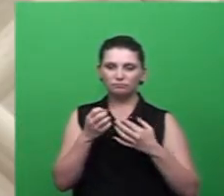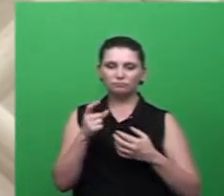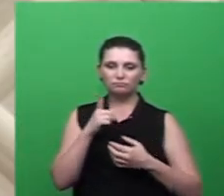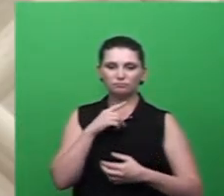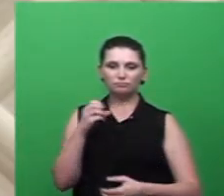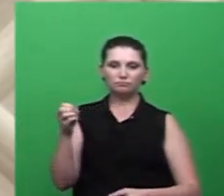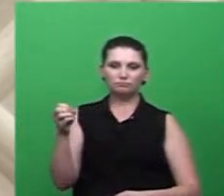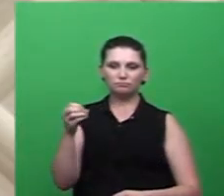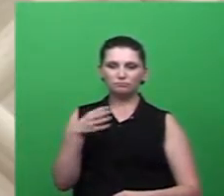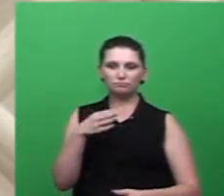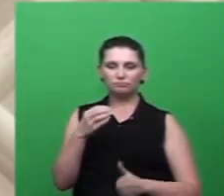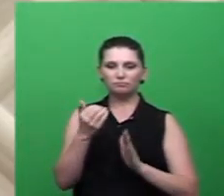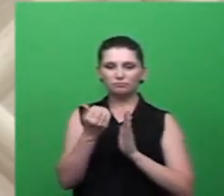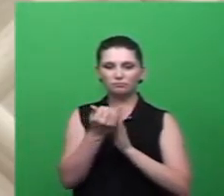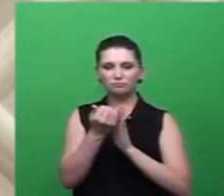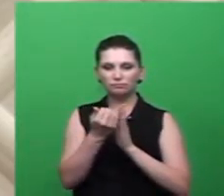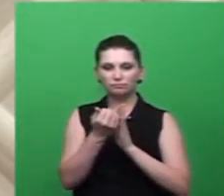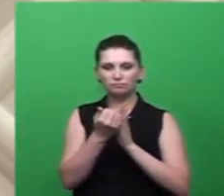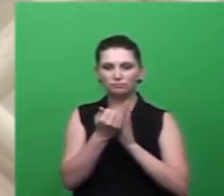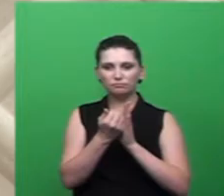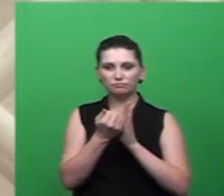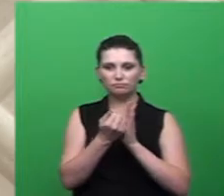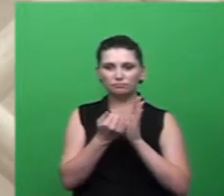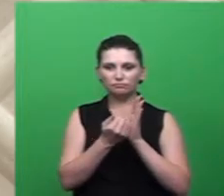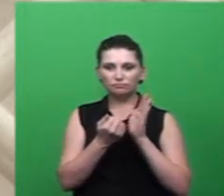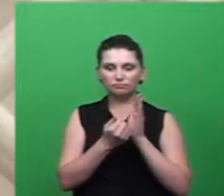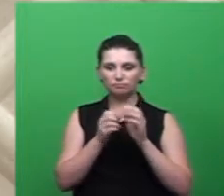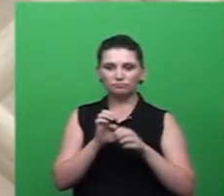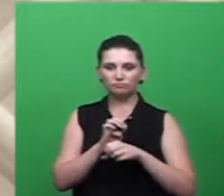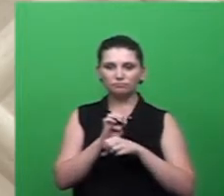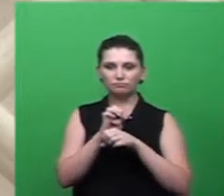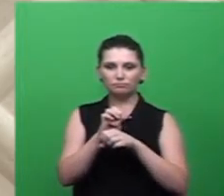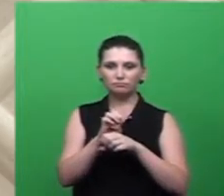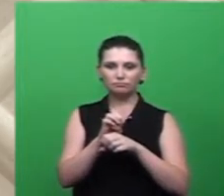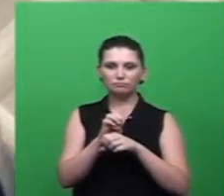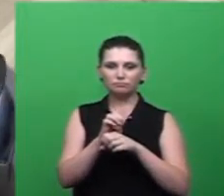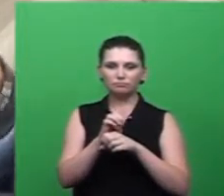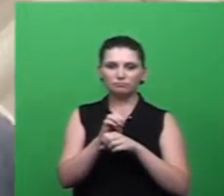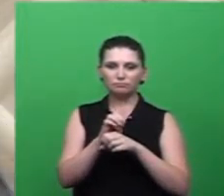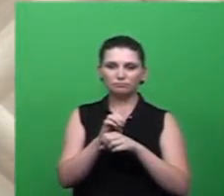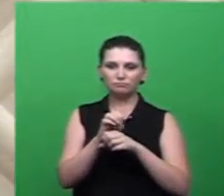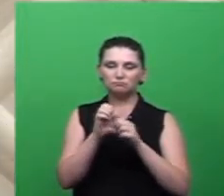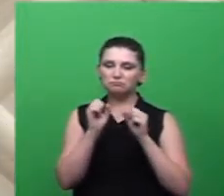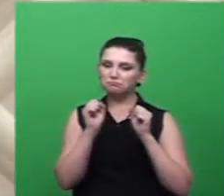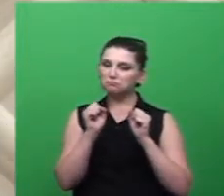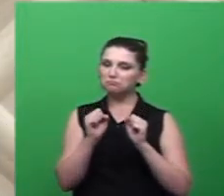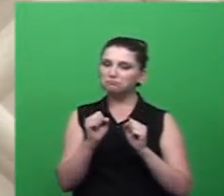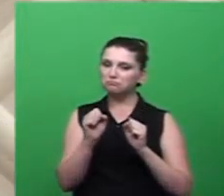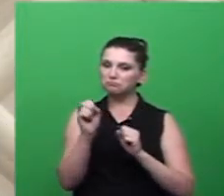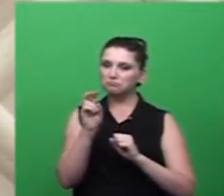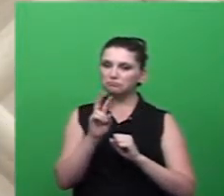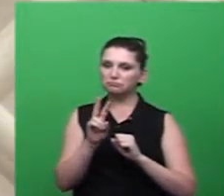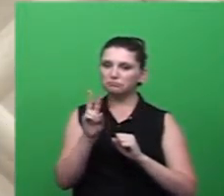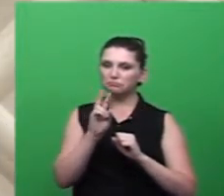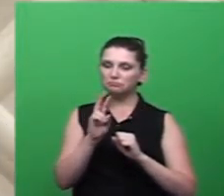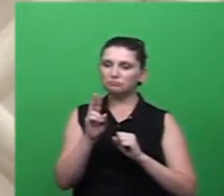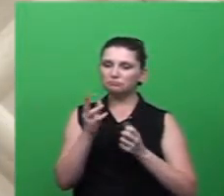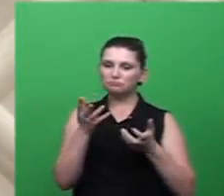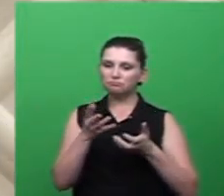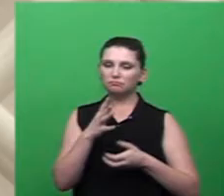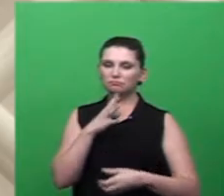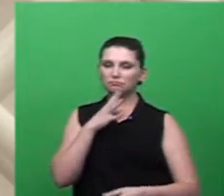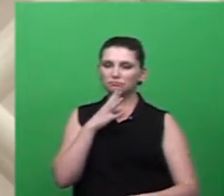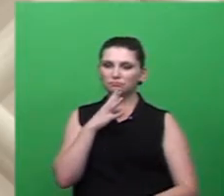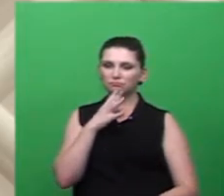município que é o programa dos tablets talvez os vereadores eles entrarem em conhecimento agora recentemente onde